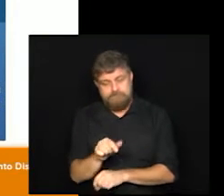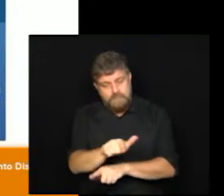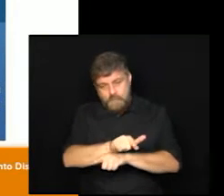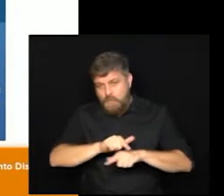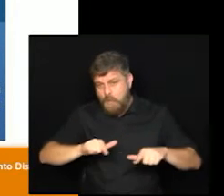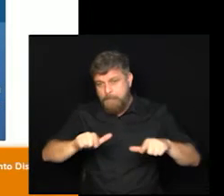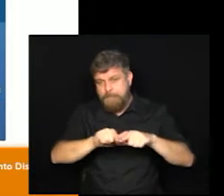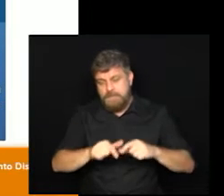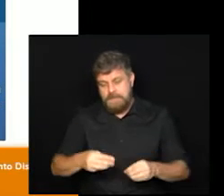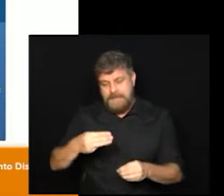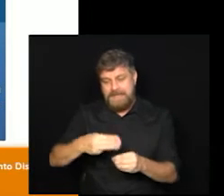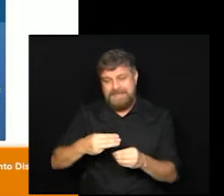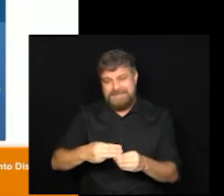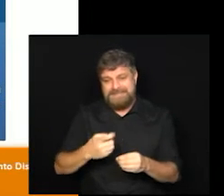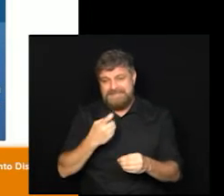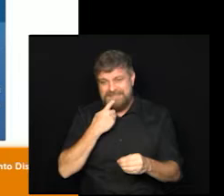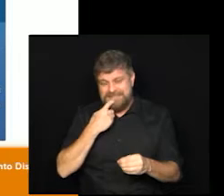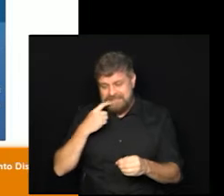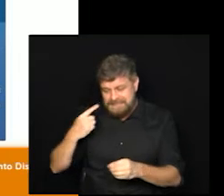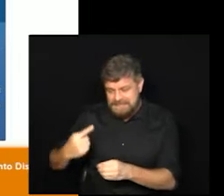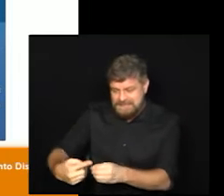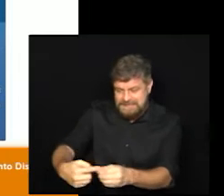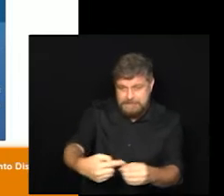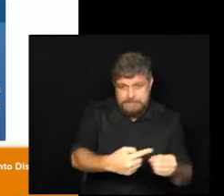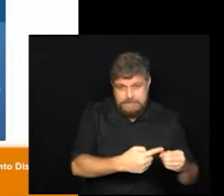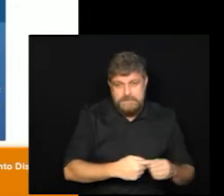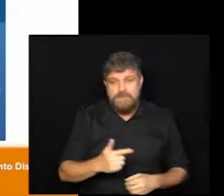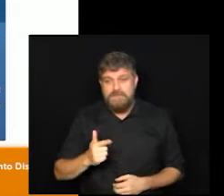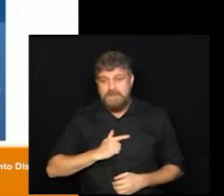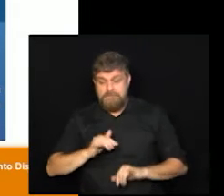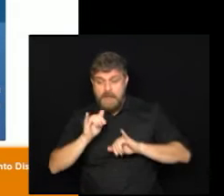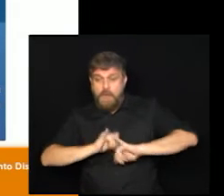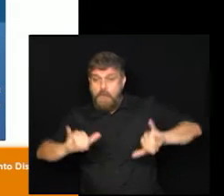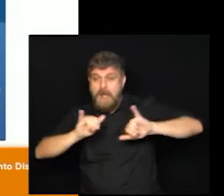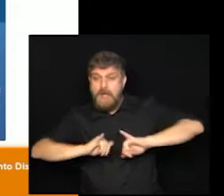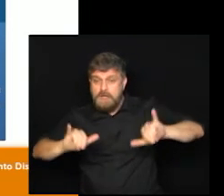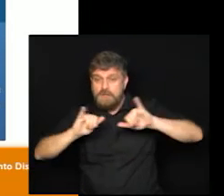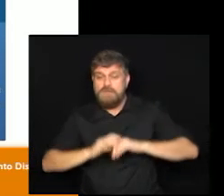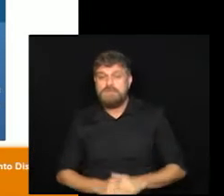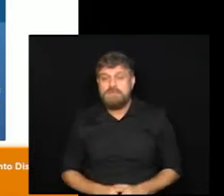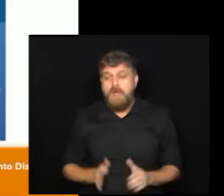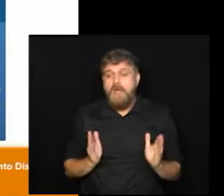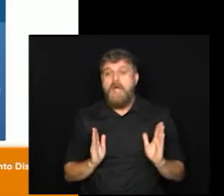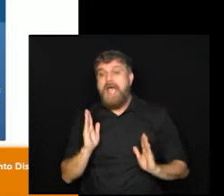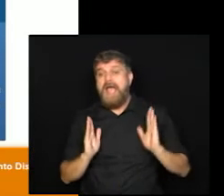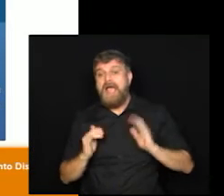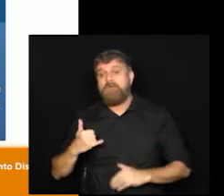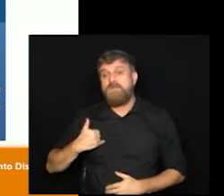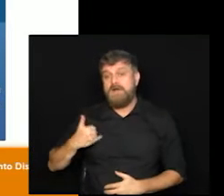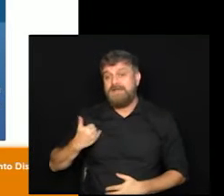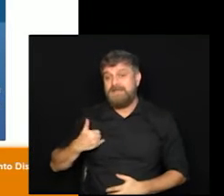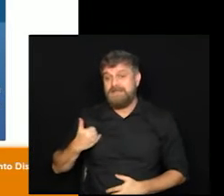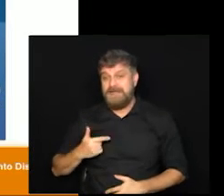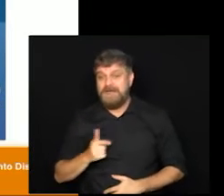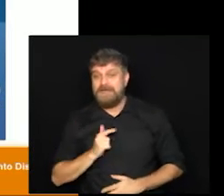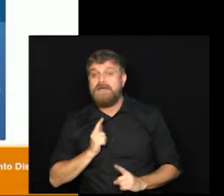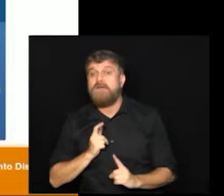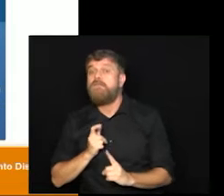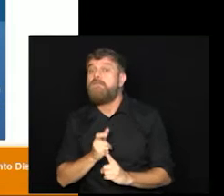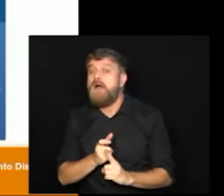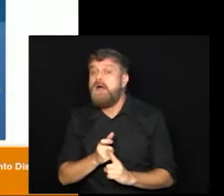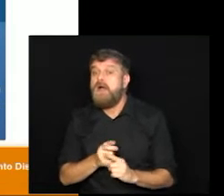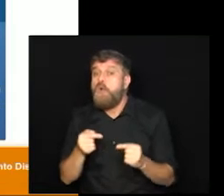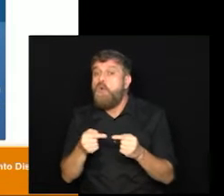Na região metropolitana de Campinas, a gente teve um anúncio. Em qual faixa etária que está a imunização?